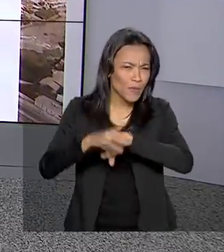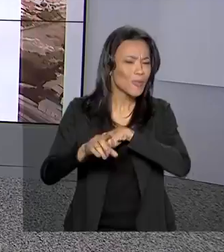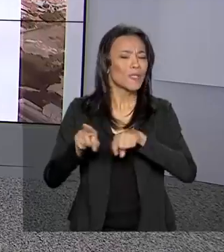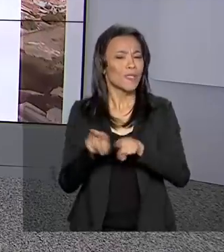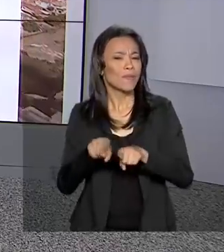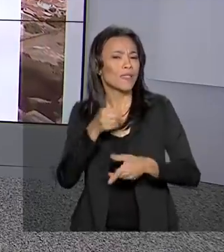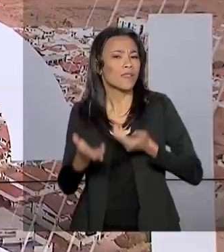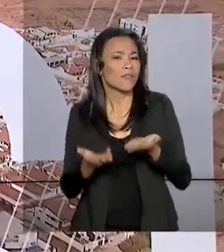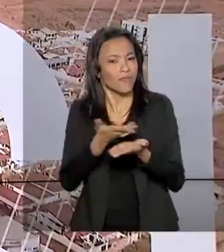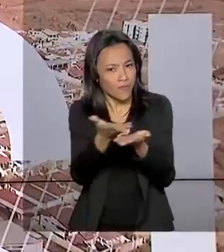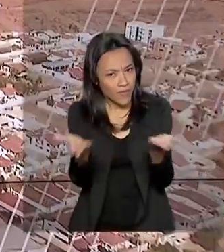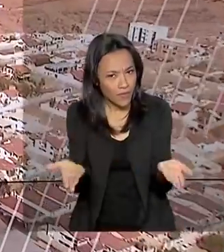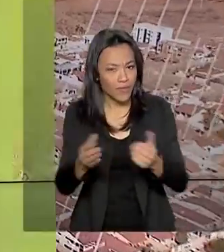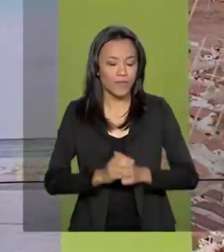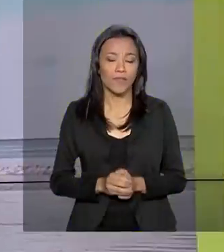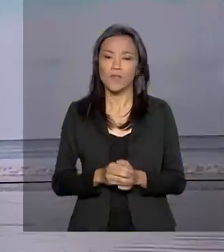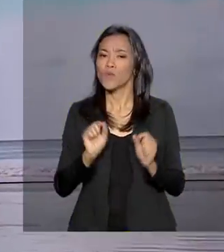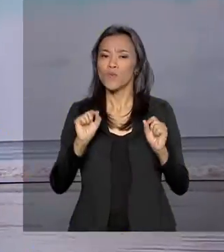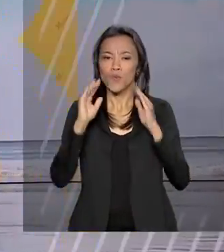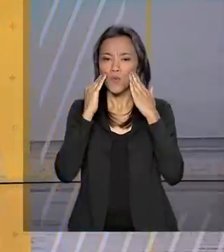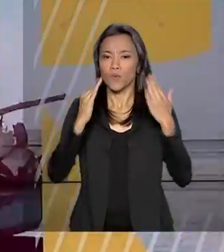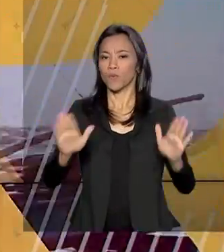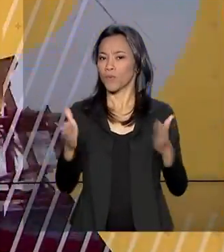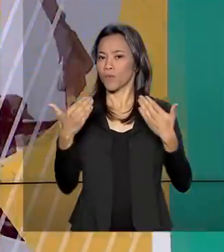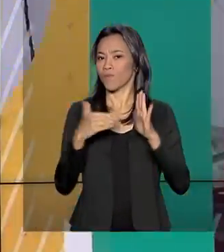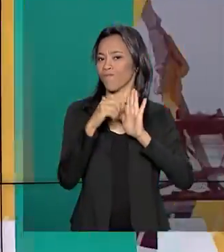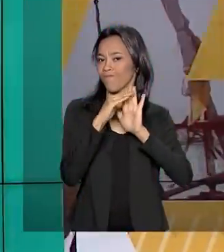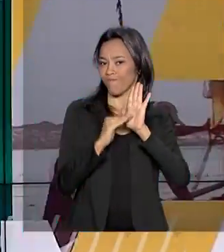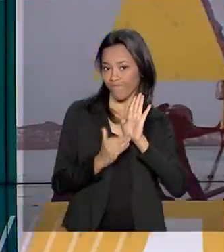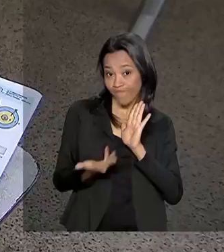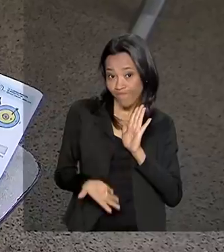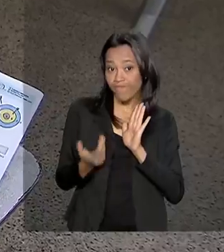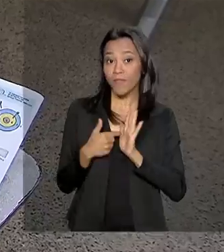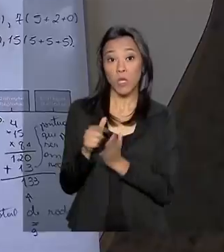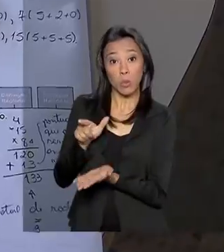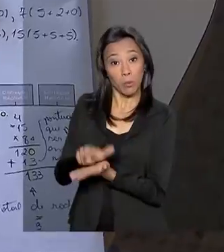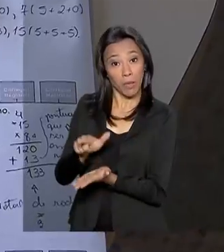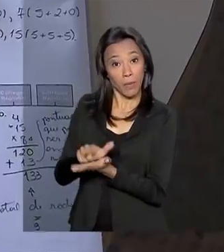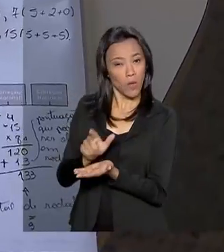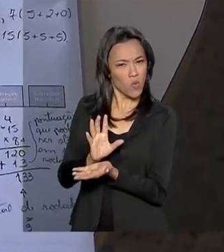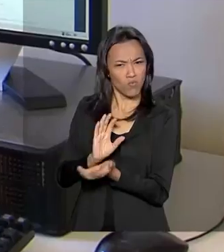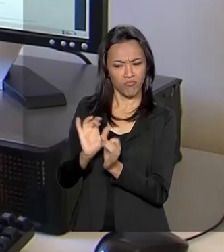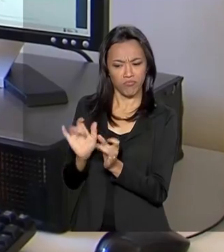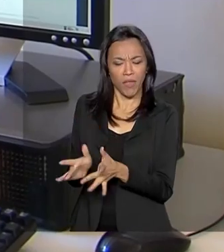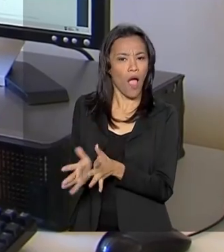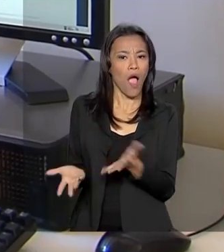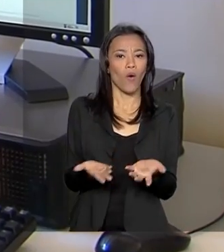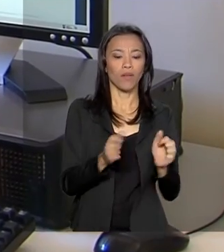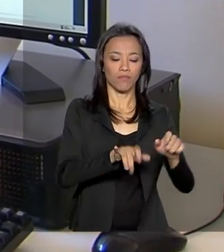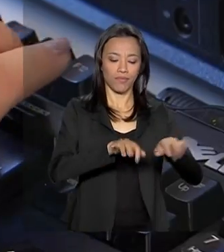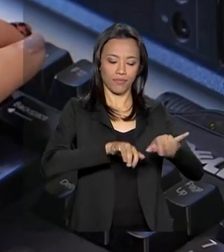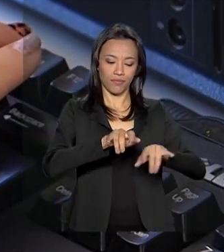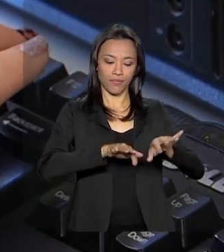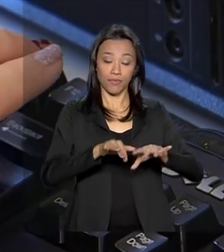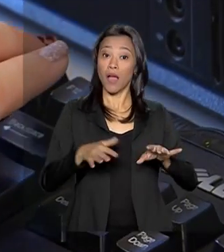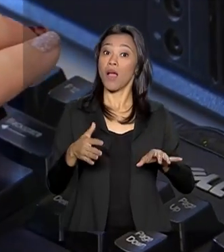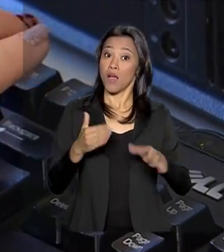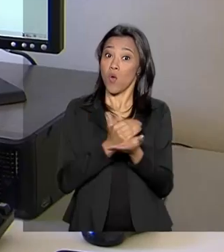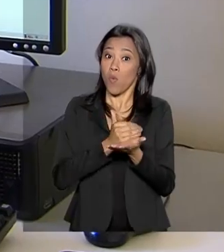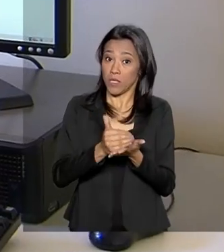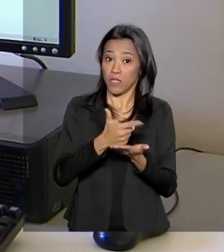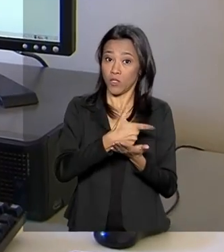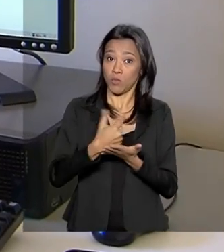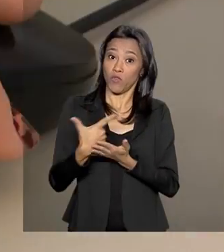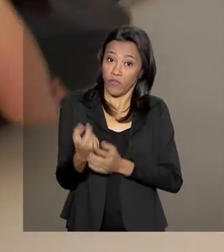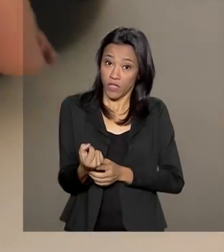e serviço para você. Confira os destaques desta edição. Do papel para o computador, a partir de 2020, as provas do